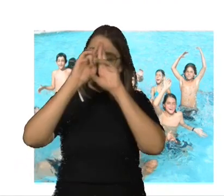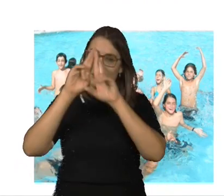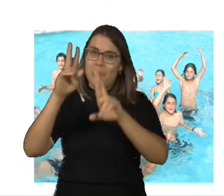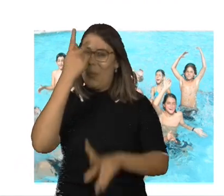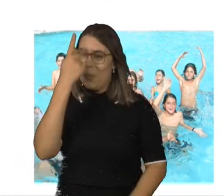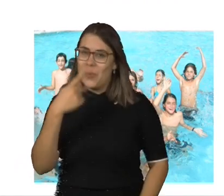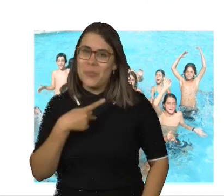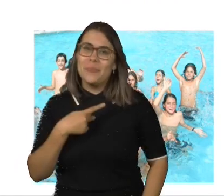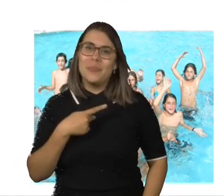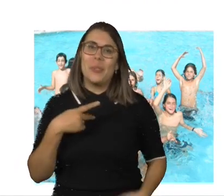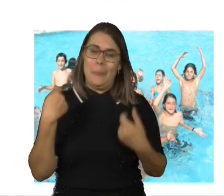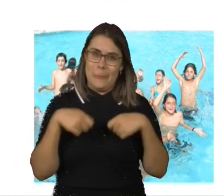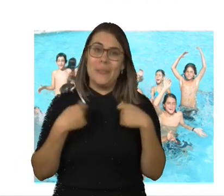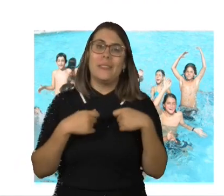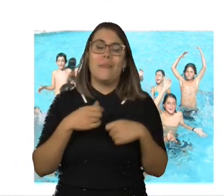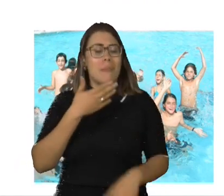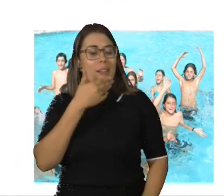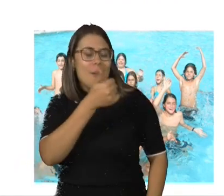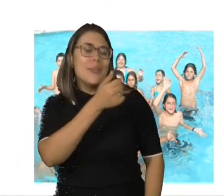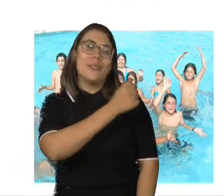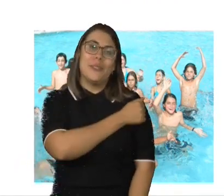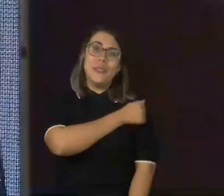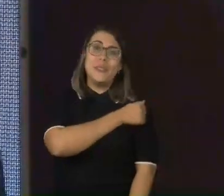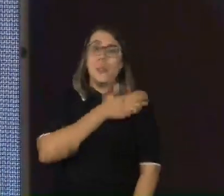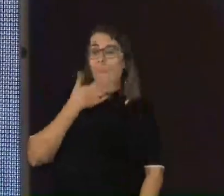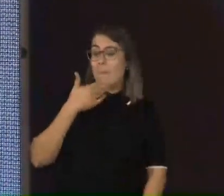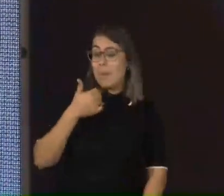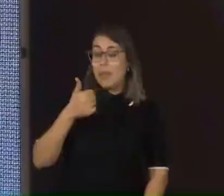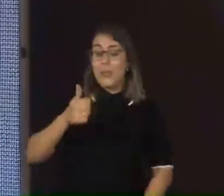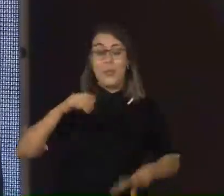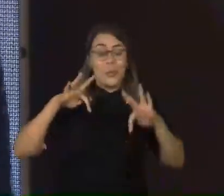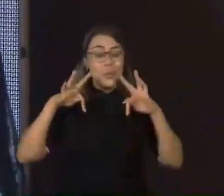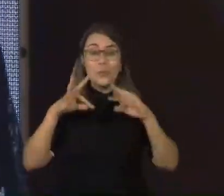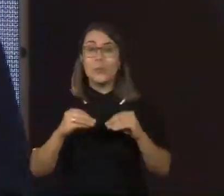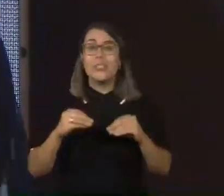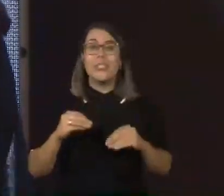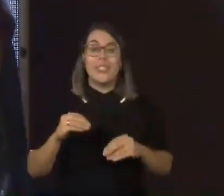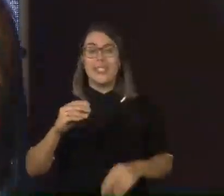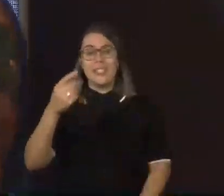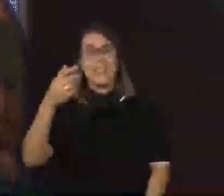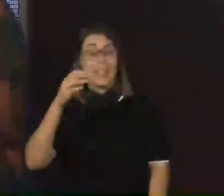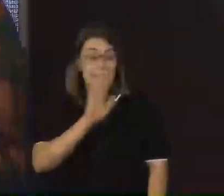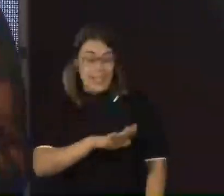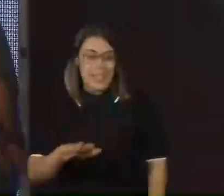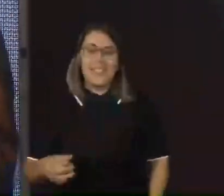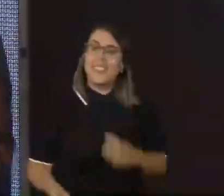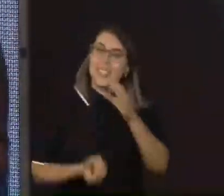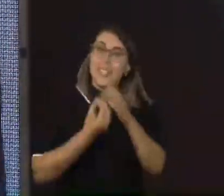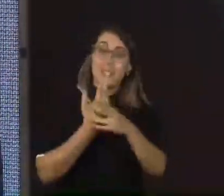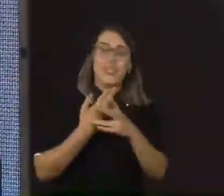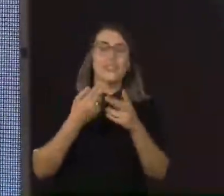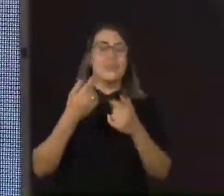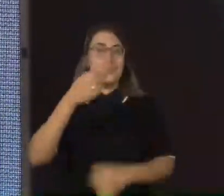é se tornar um melhor aluno, um melhor aprendiz, uma criança mais criativa, mais responsável, que tudo